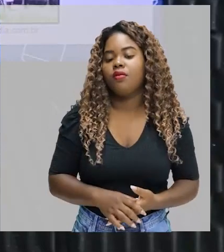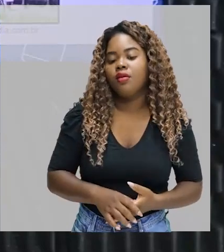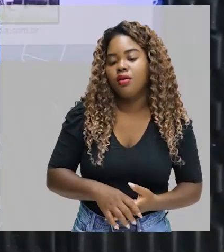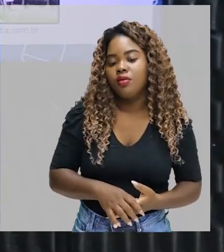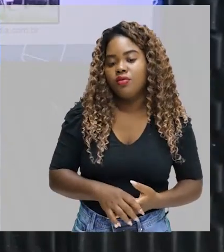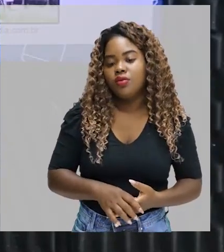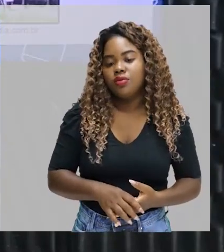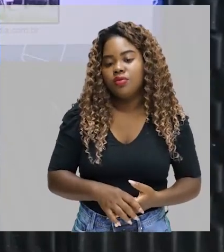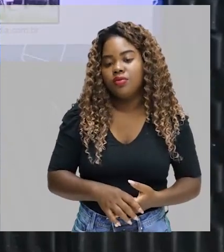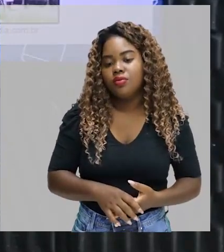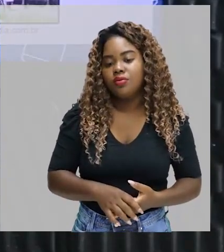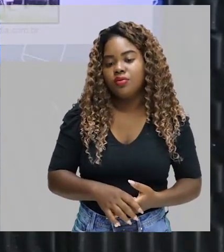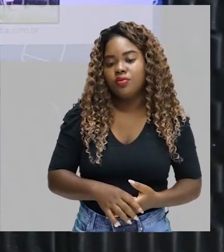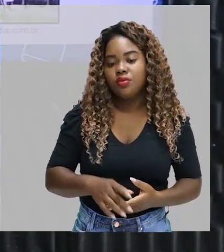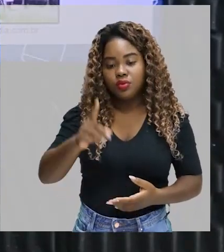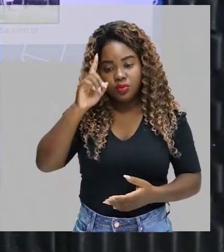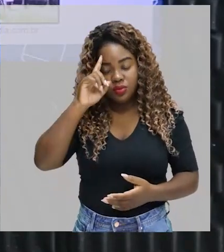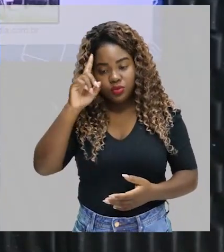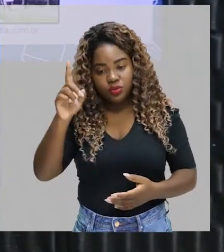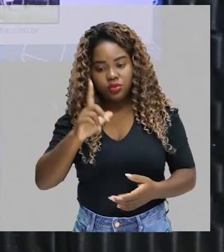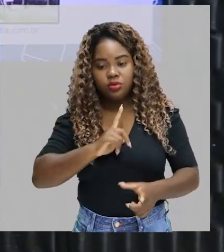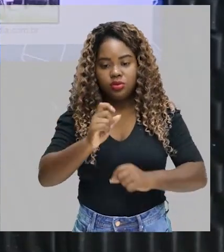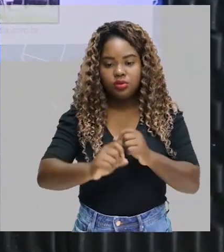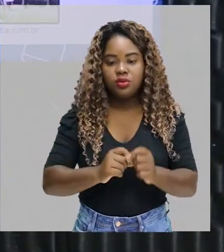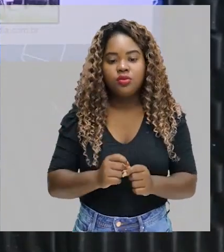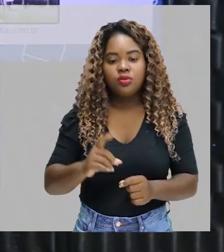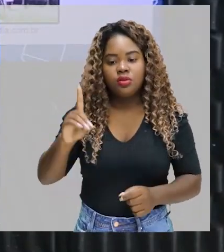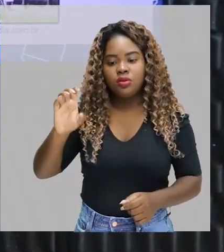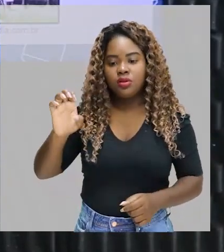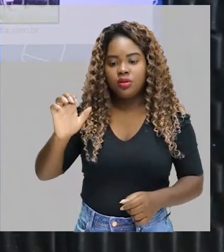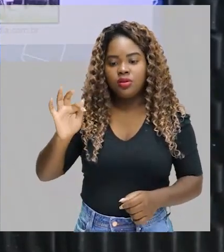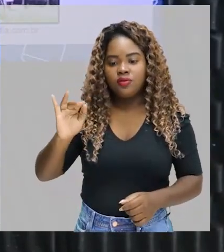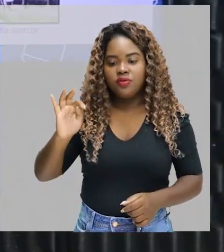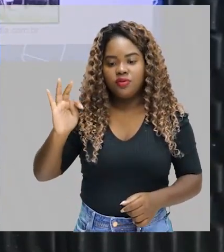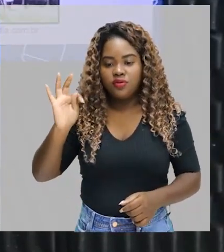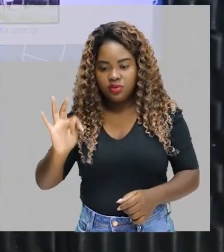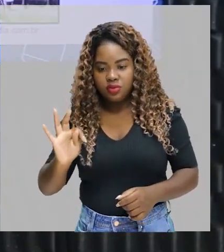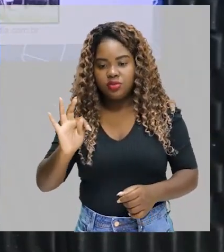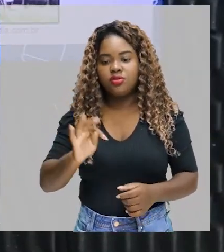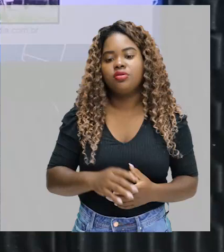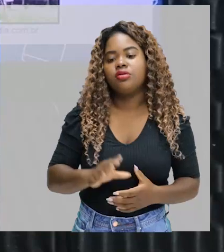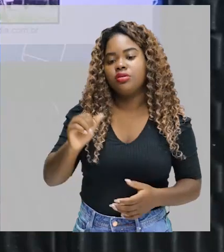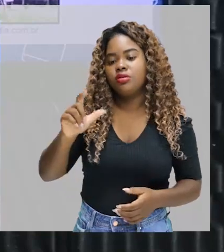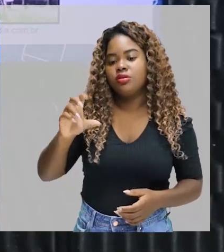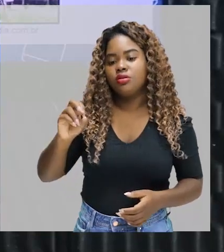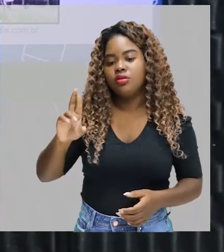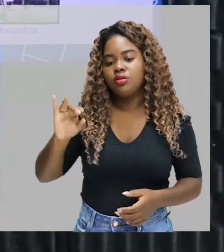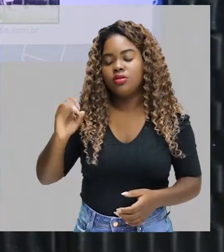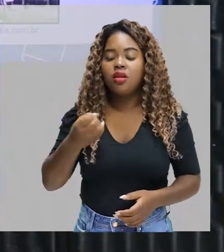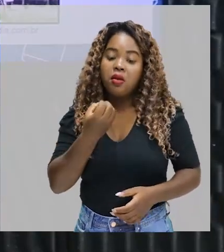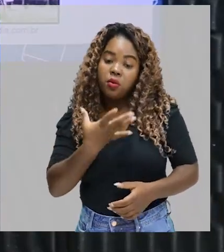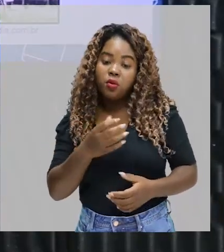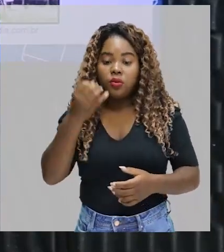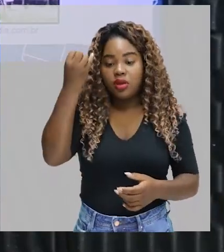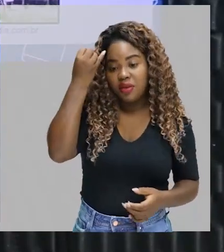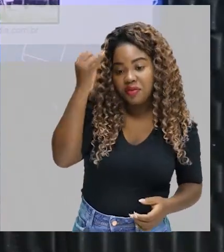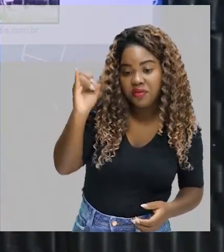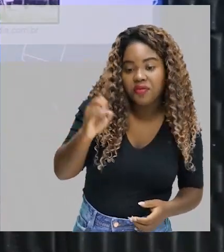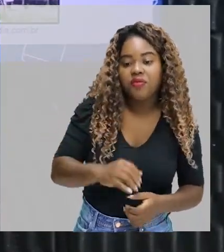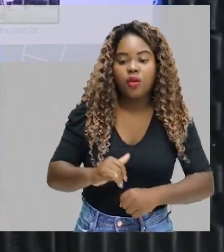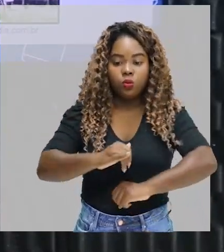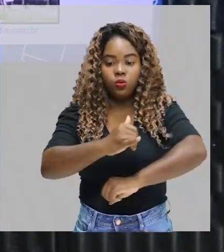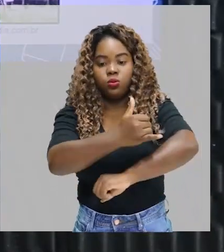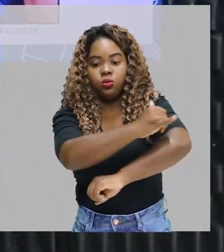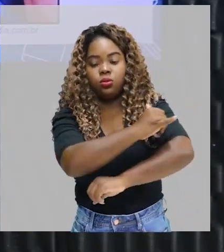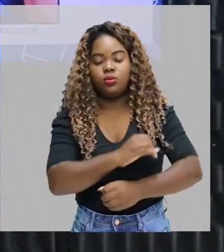que a gente chama de déficit calórico. Que é bom, você evita engordar. Você evita ter o excesso de gordura